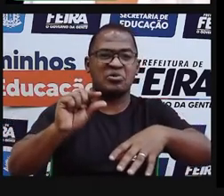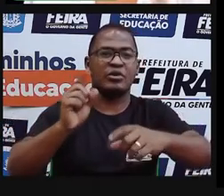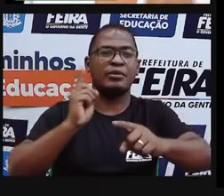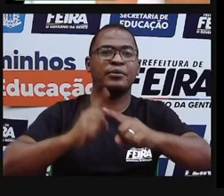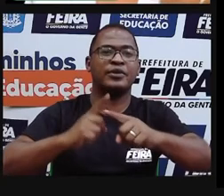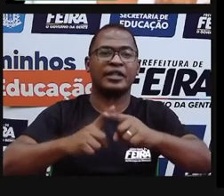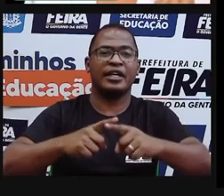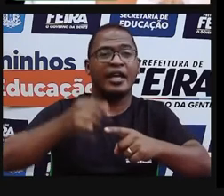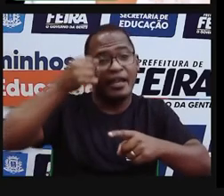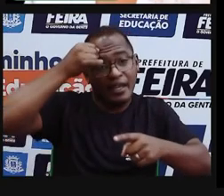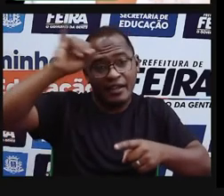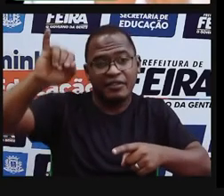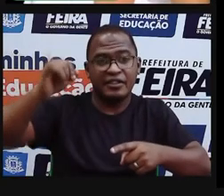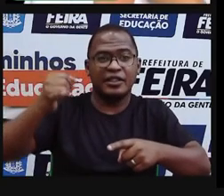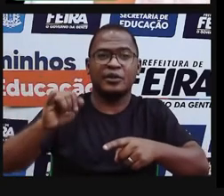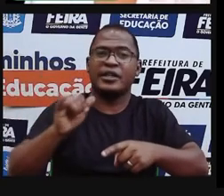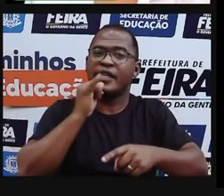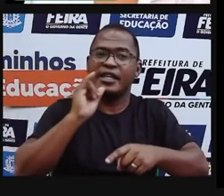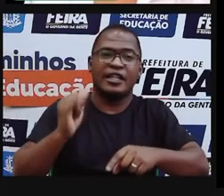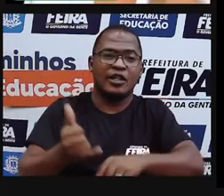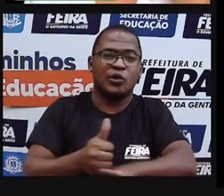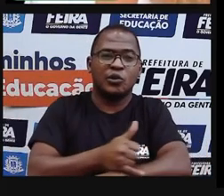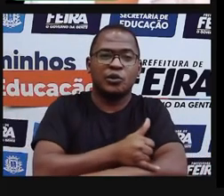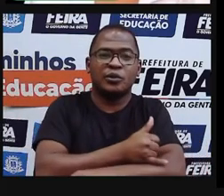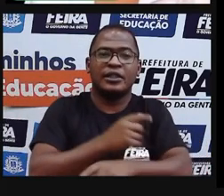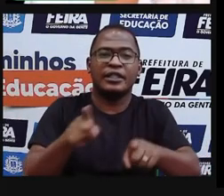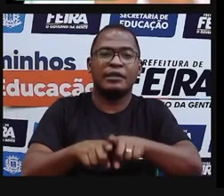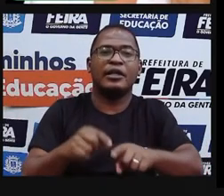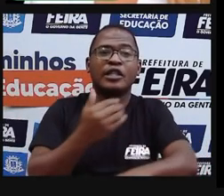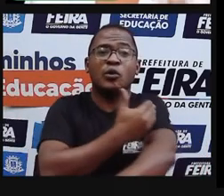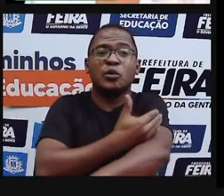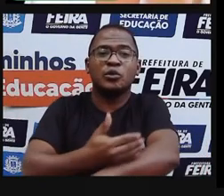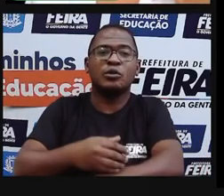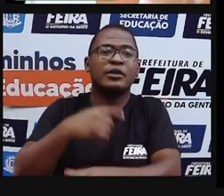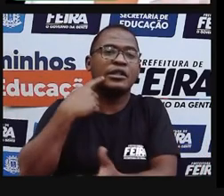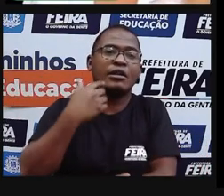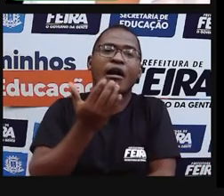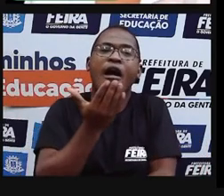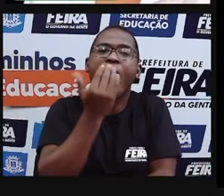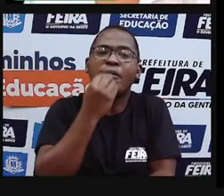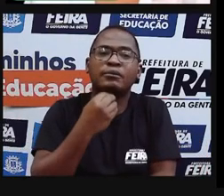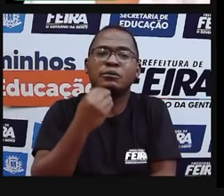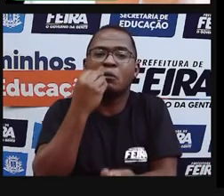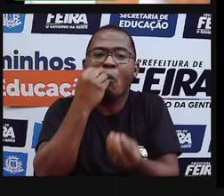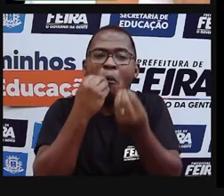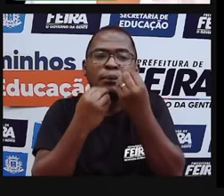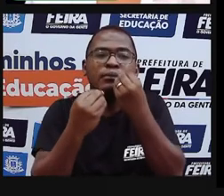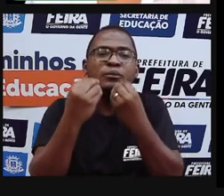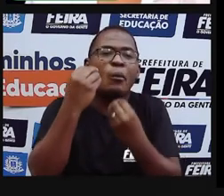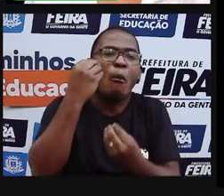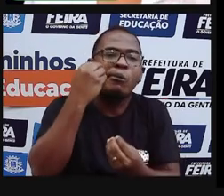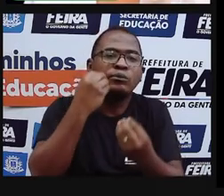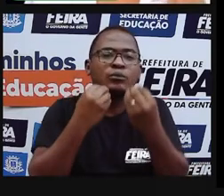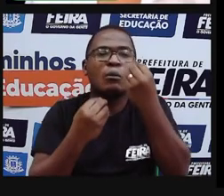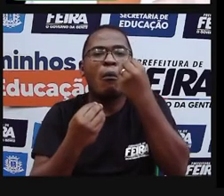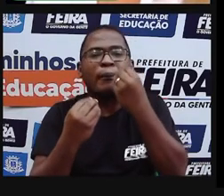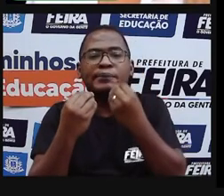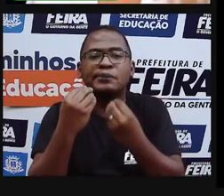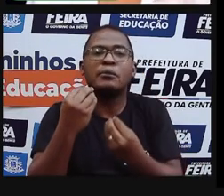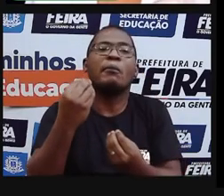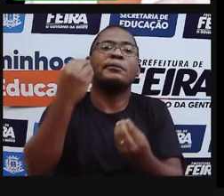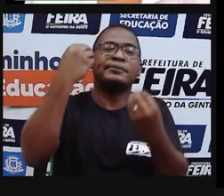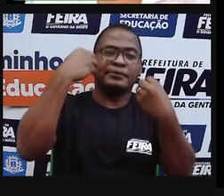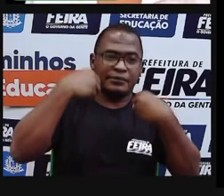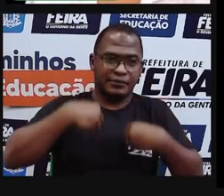né? E maior tempo de mastigação que eles têm. um hábito que eles já têm, faz parte da cultura. O tempo de mastigação do japonês